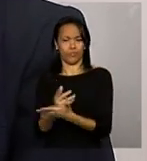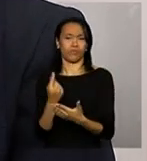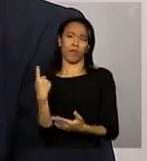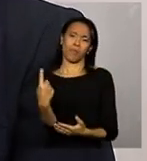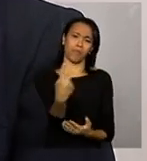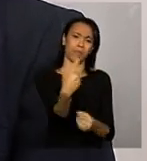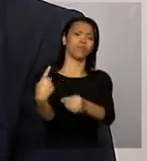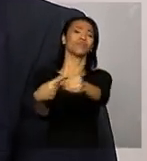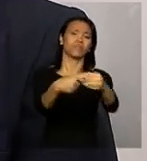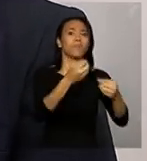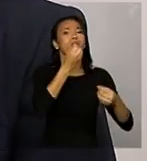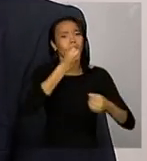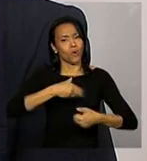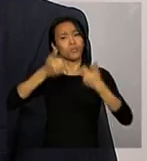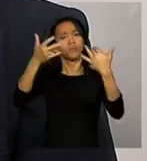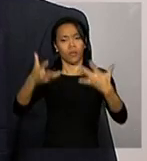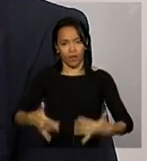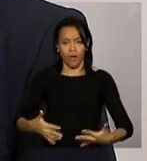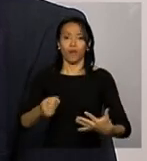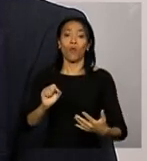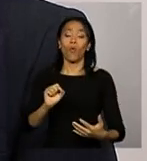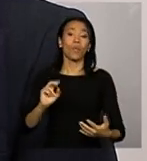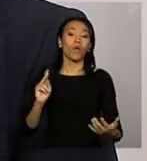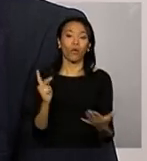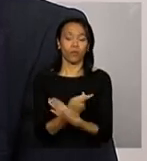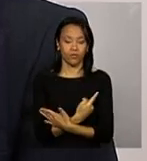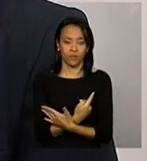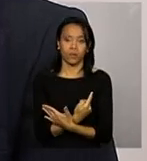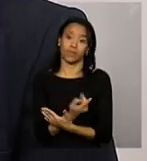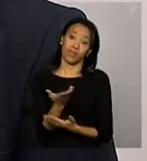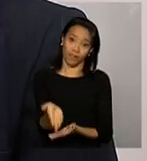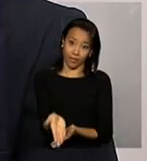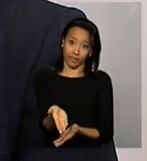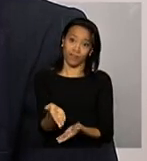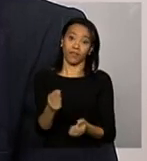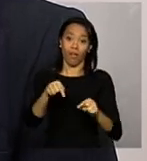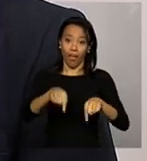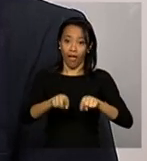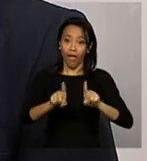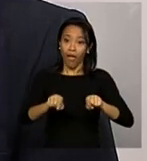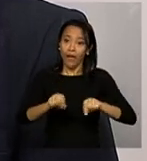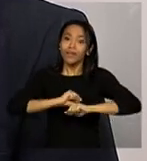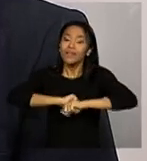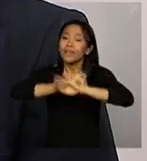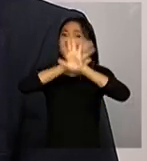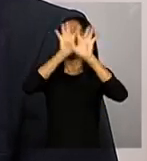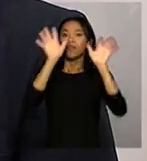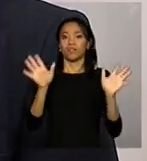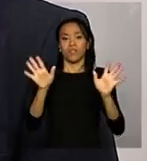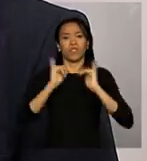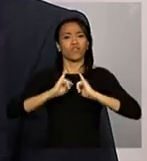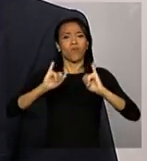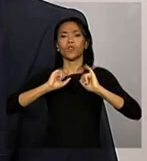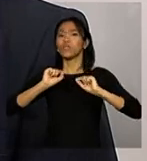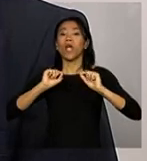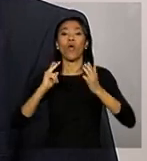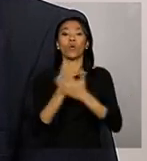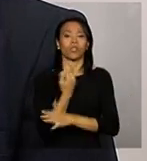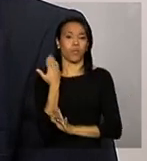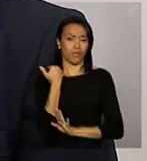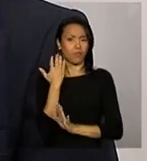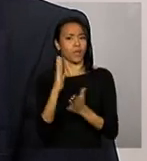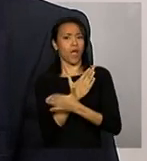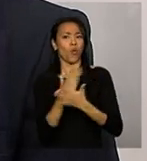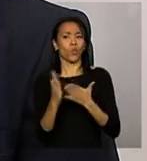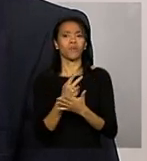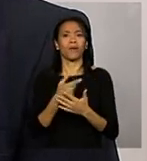mas é bom a gente falar como isso aqui a intenção é deixar claro o que aconteceu. alguns municípios já ligaram. gente